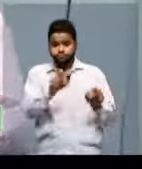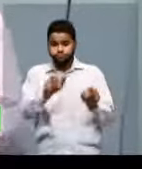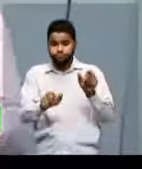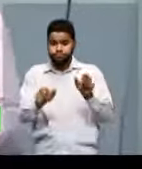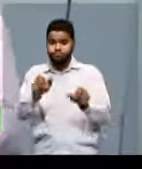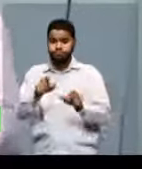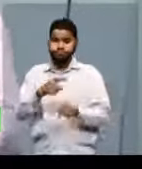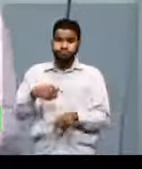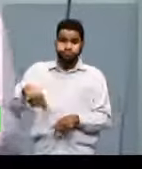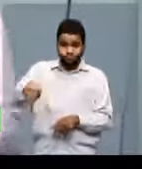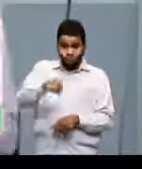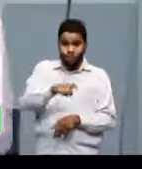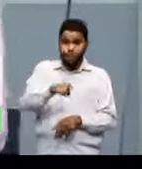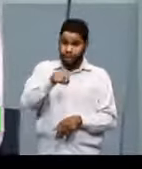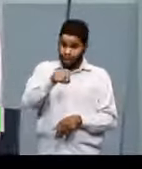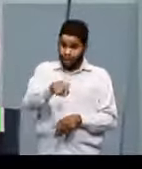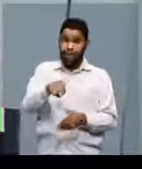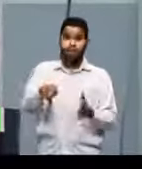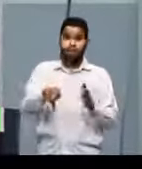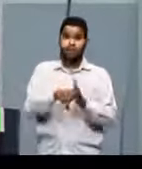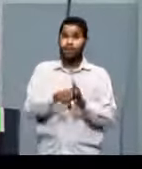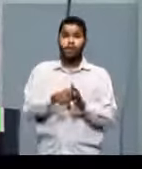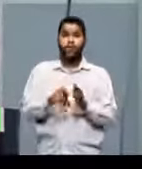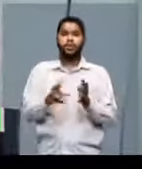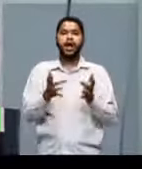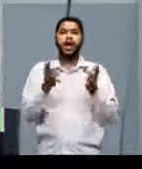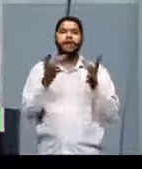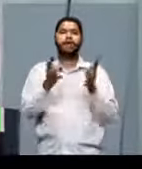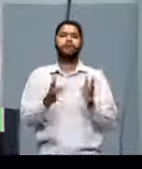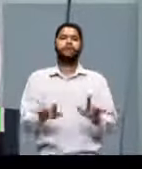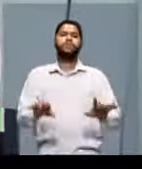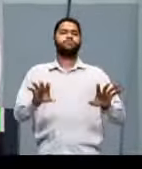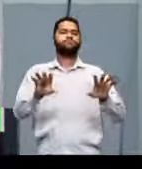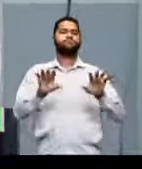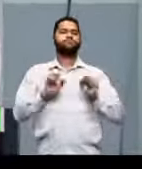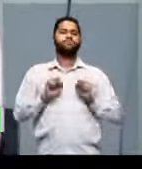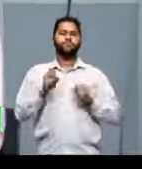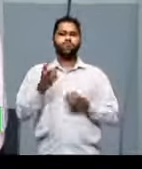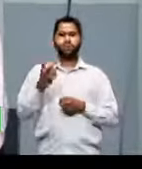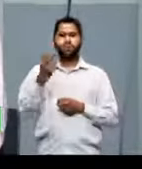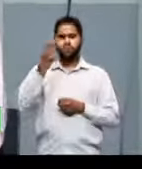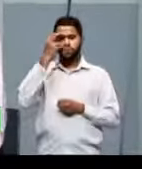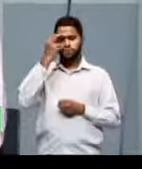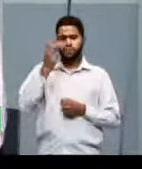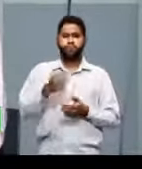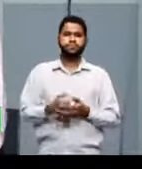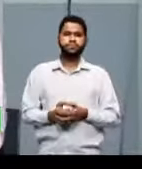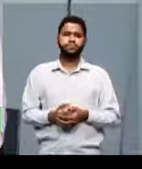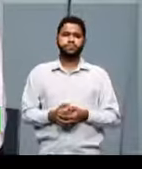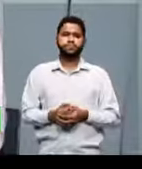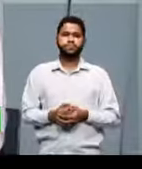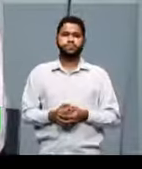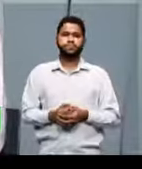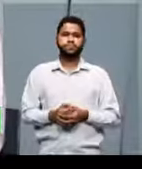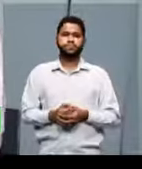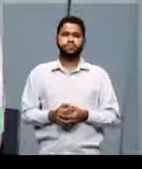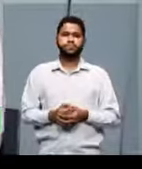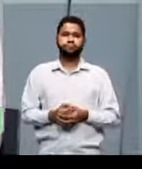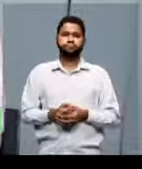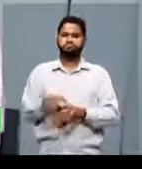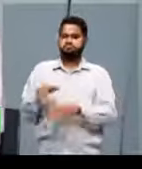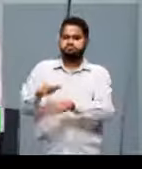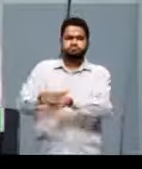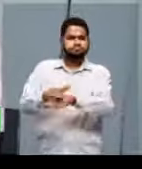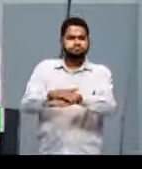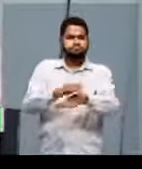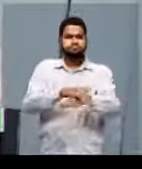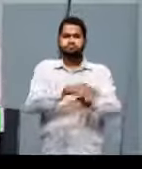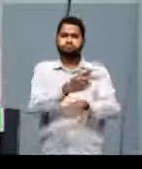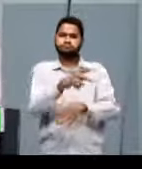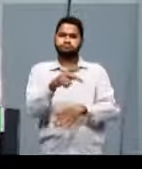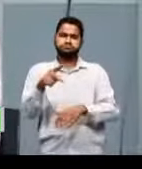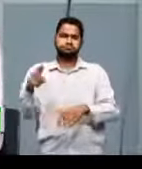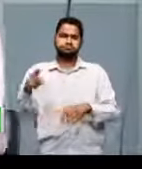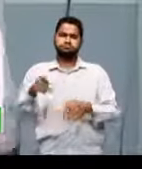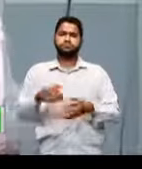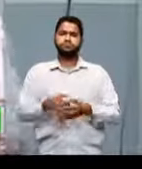seres de cultura pela natureza, eles, pela sua própria natureza,